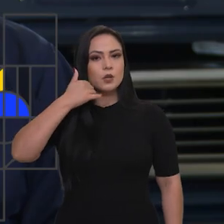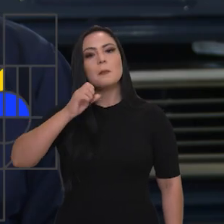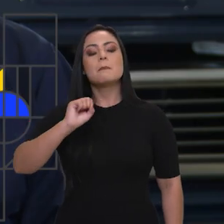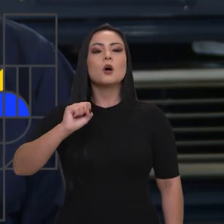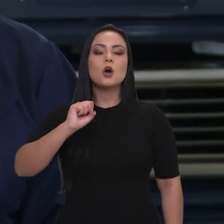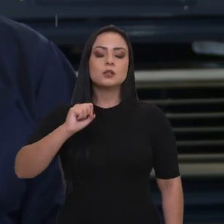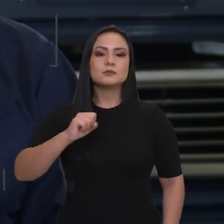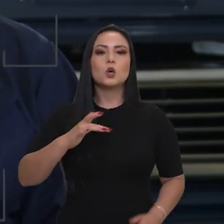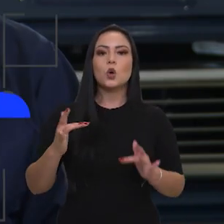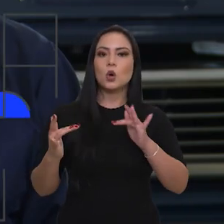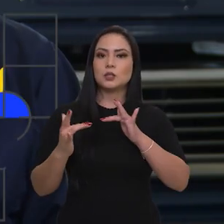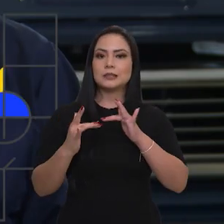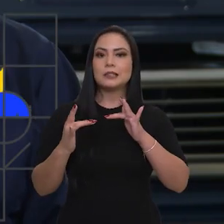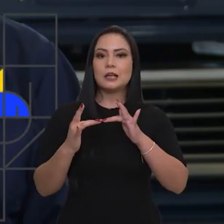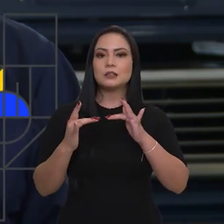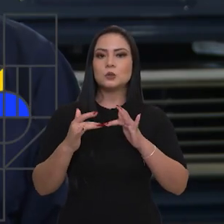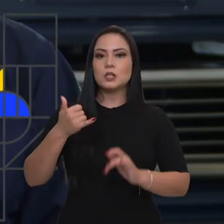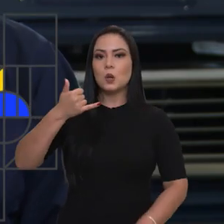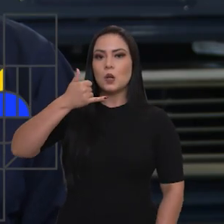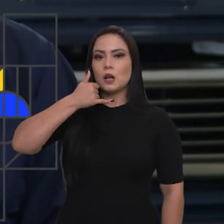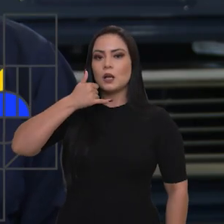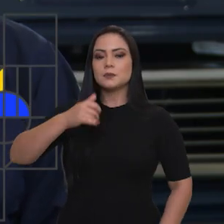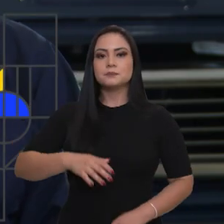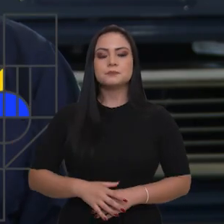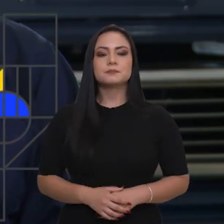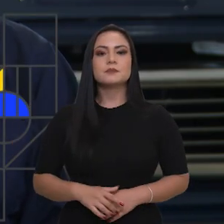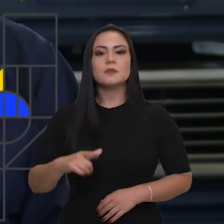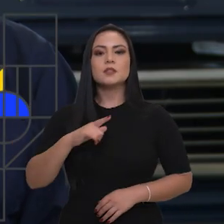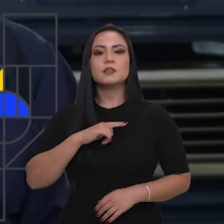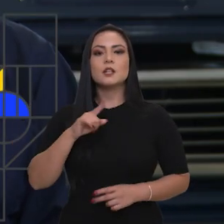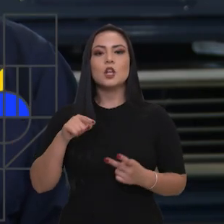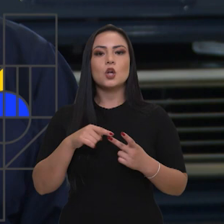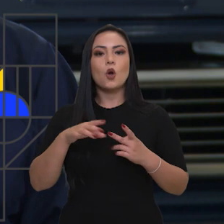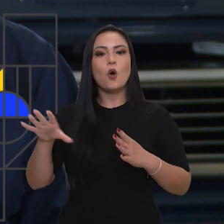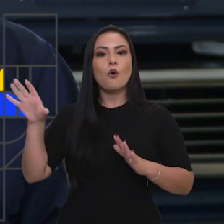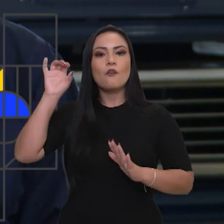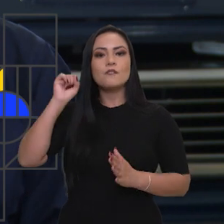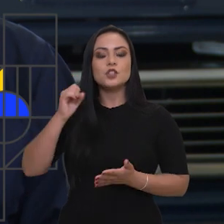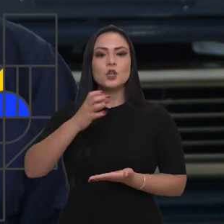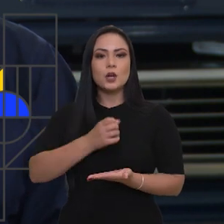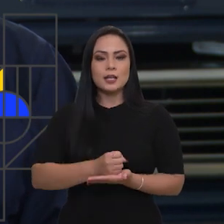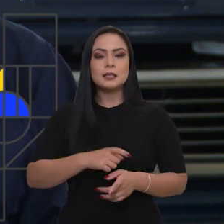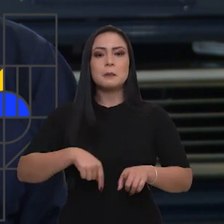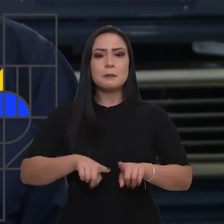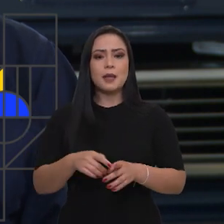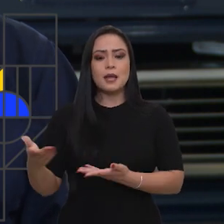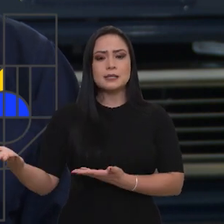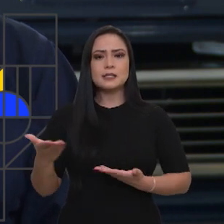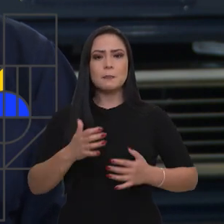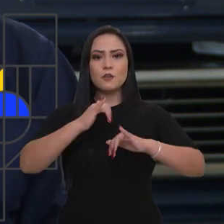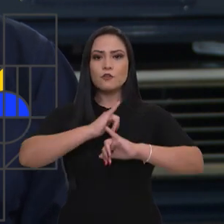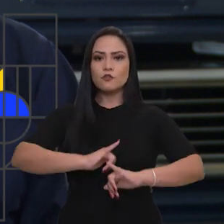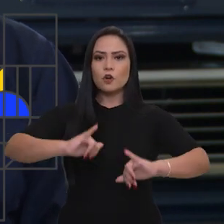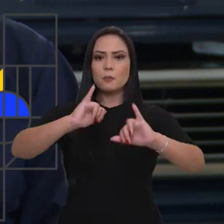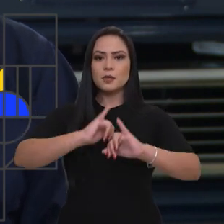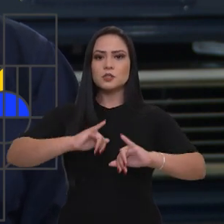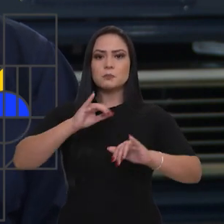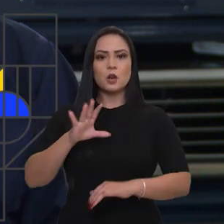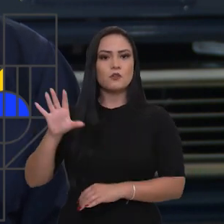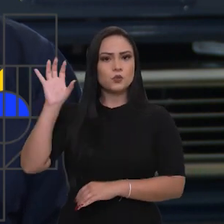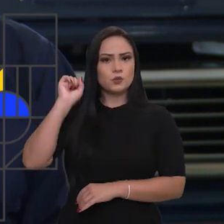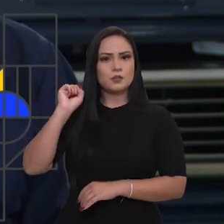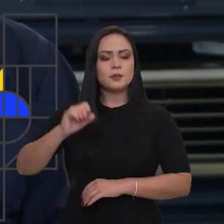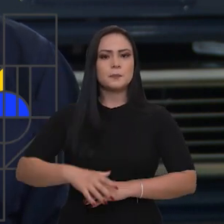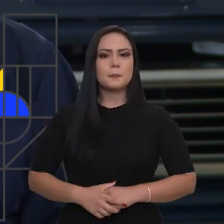via telefone. Existe o canal de ouvidoria, que a gente também recebe muita informação pela ouvidoria. E esse